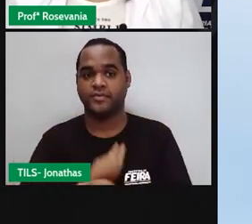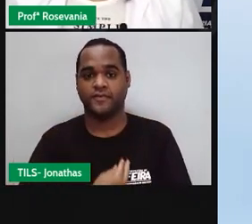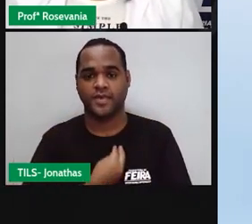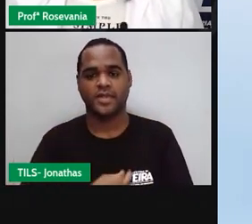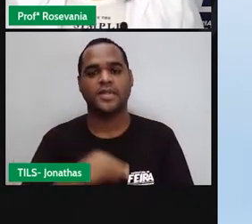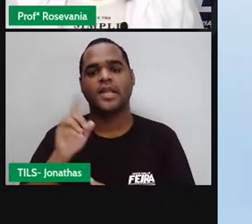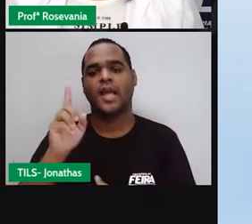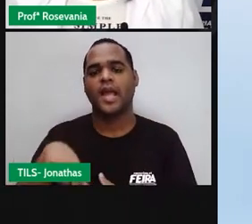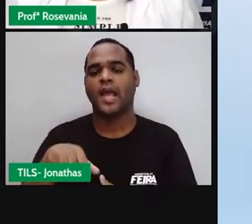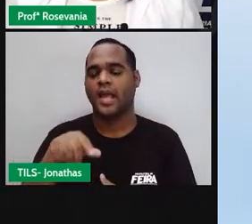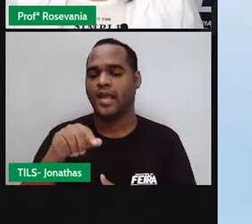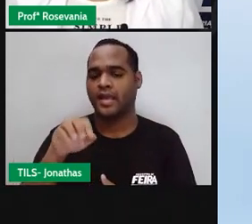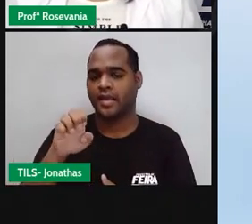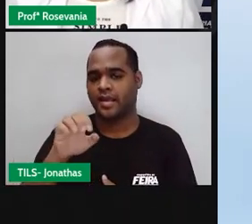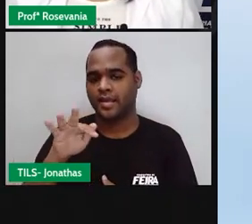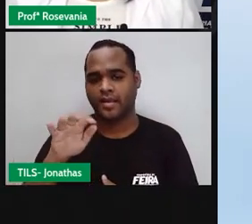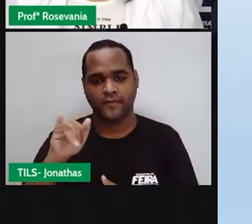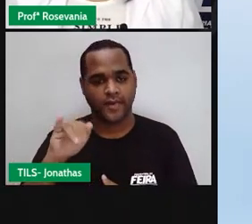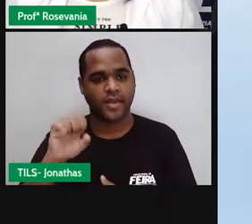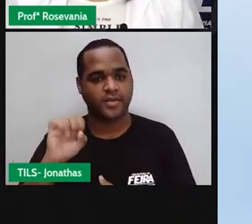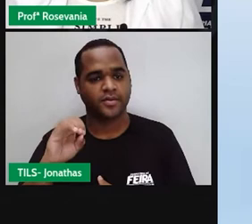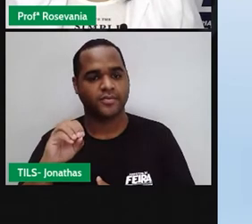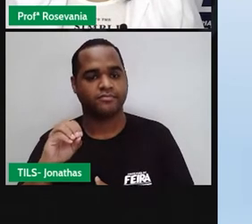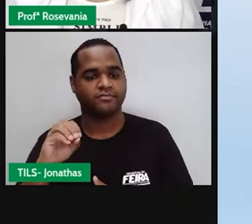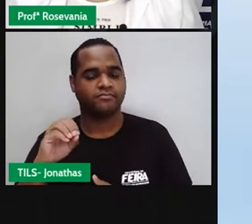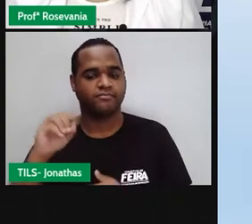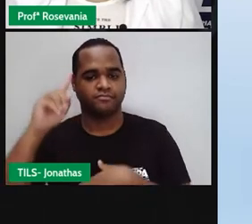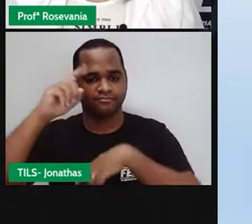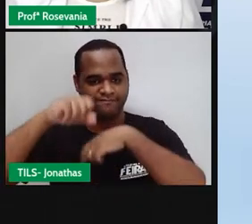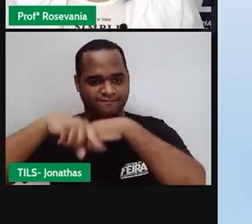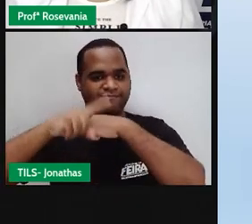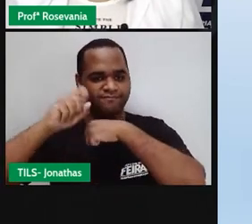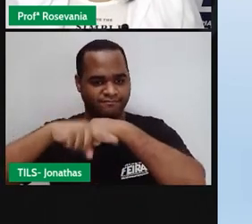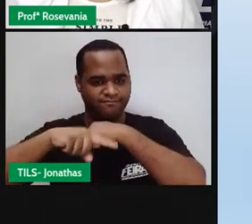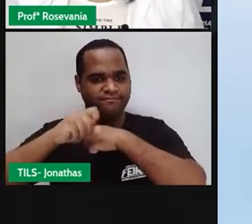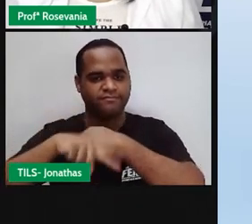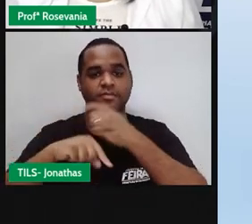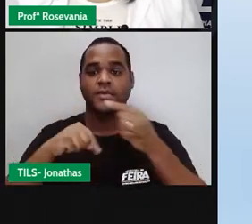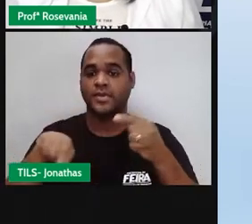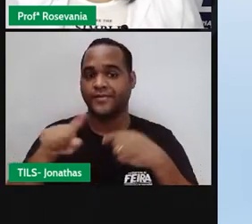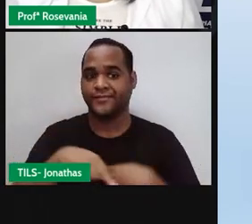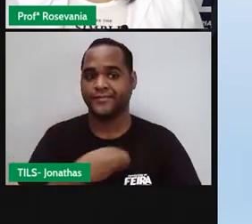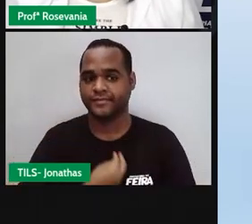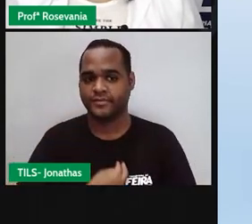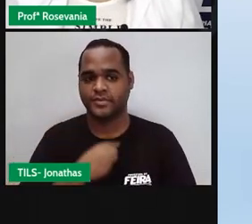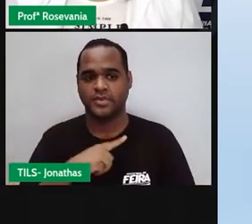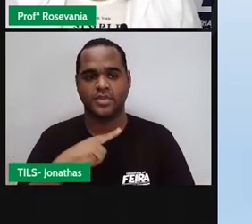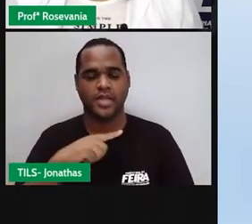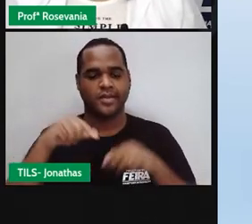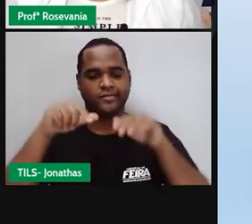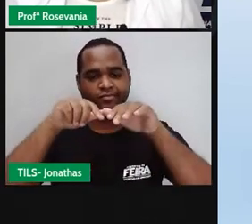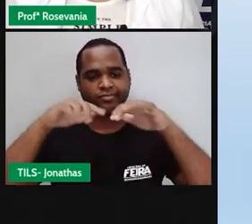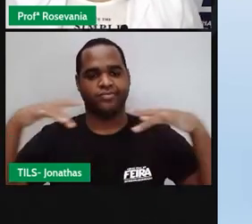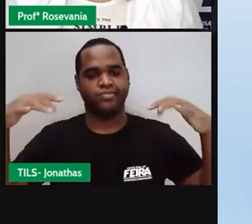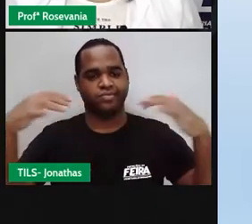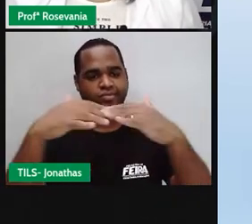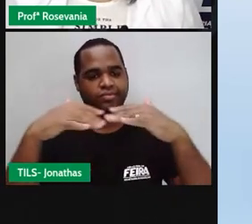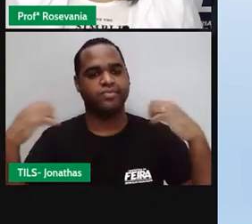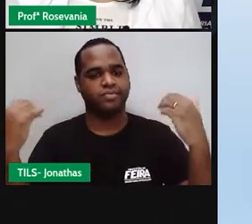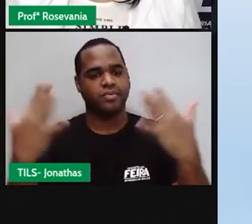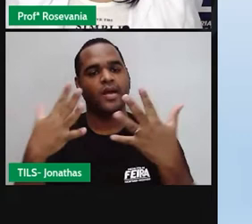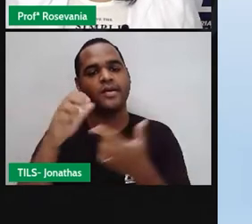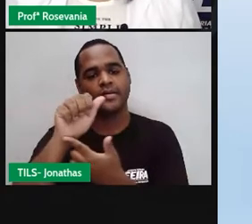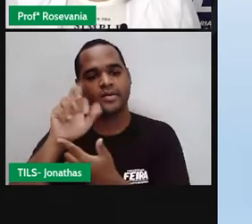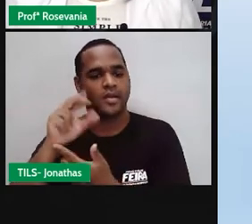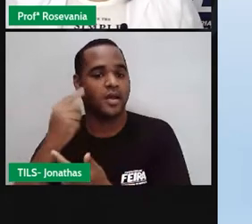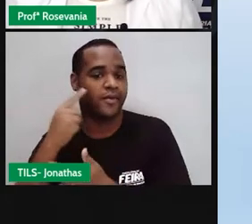estufa, e aí, consequentemente, eles vão se acomodando aqui nessas camadas atmosféricas, e que vai gerar uma série de